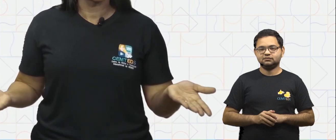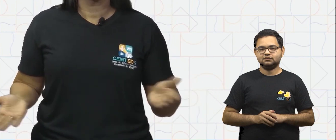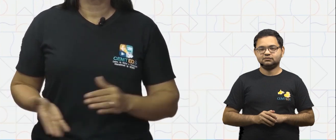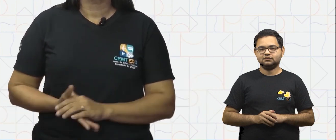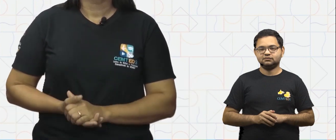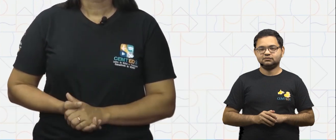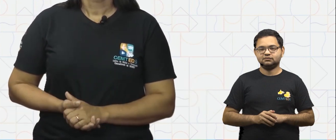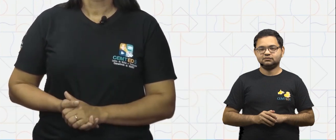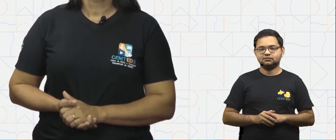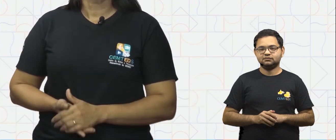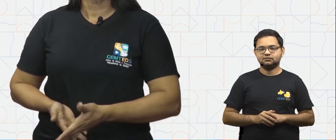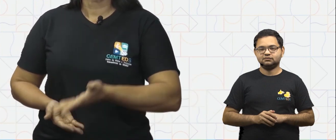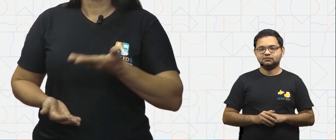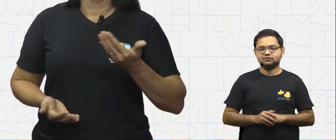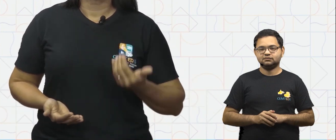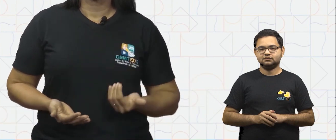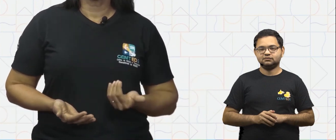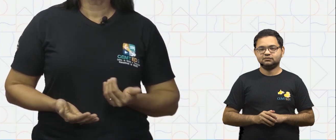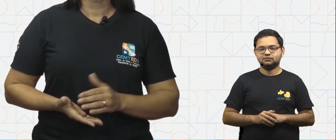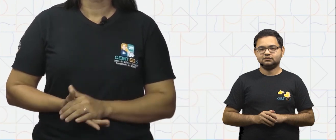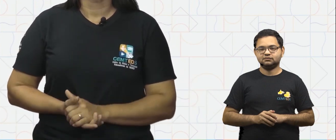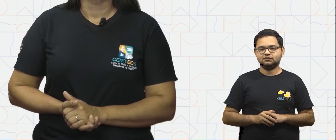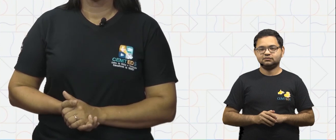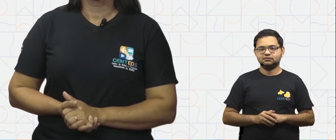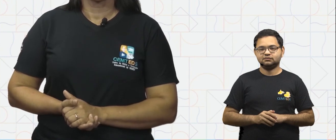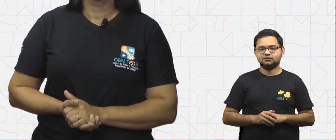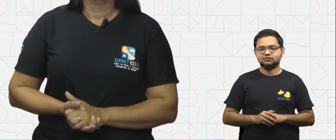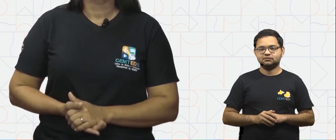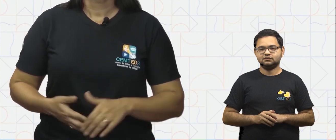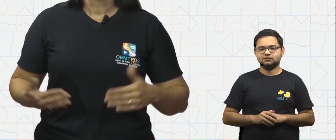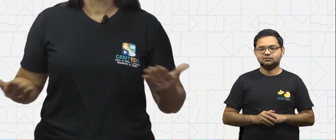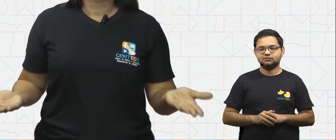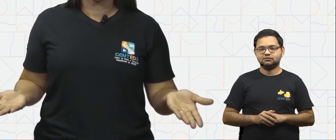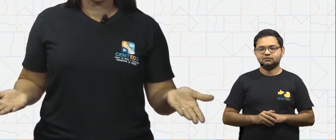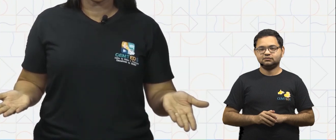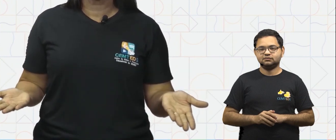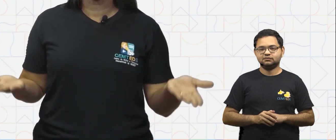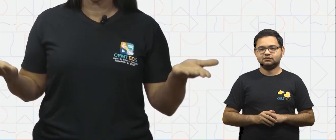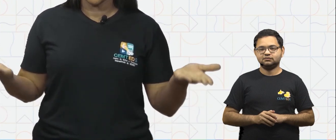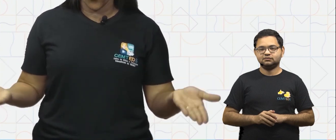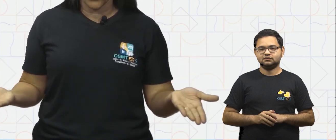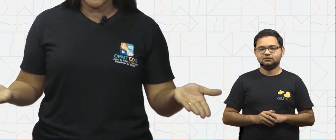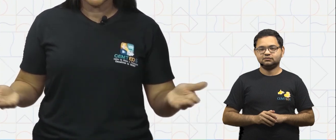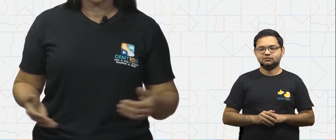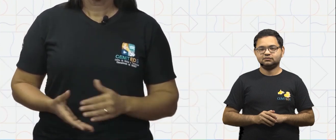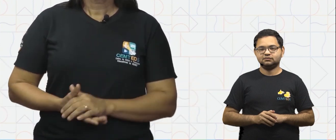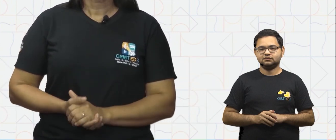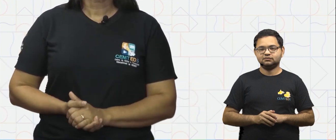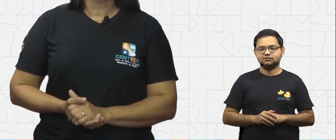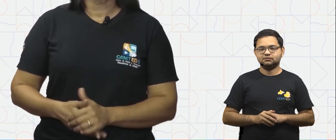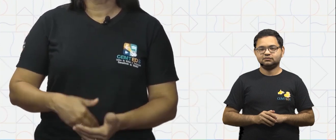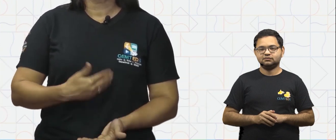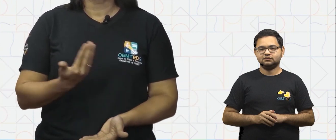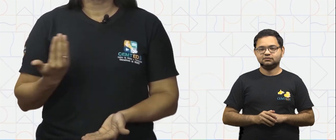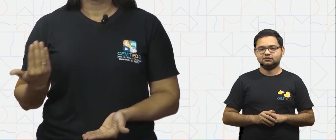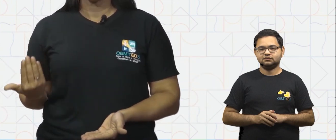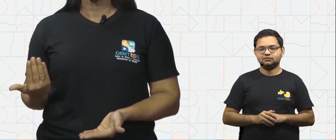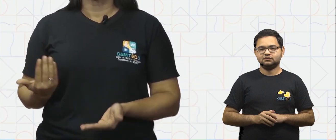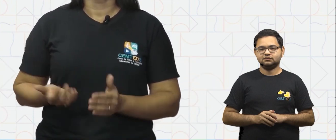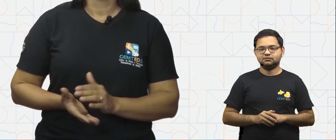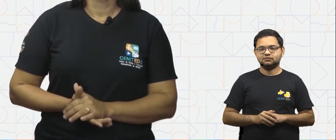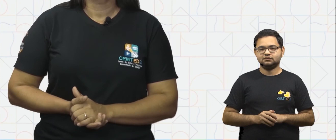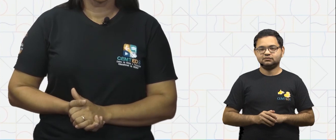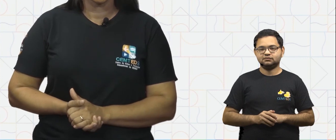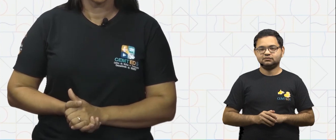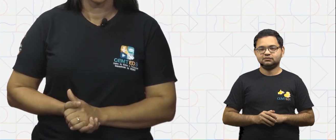ponteiros. Os números que vêm antes dos dois pontos são chamados de horas. E os números que vêm